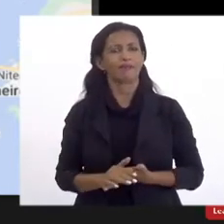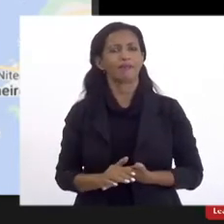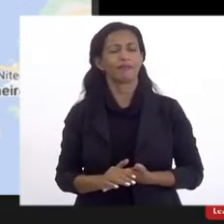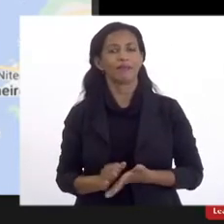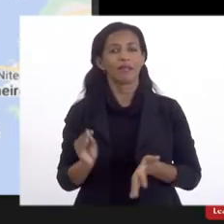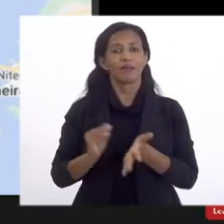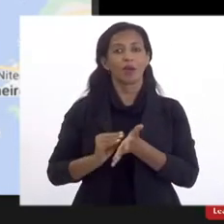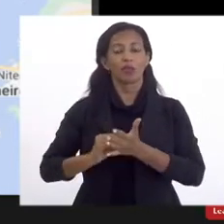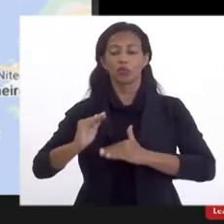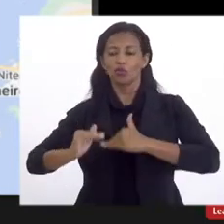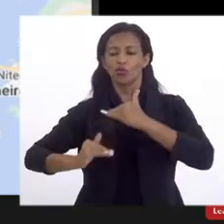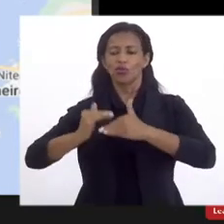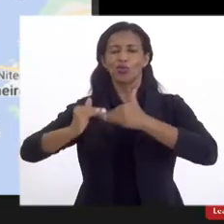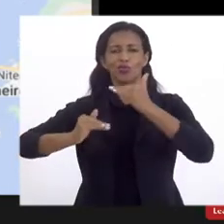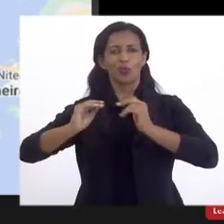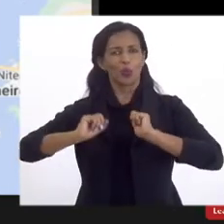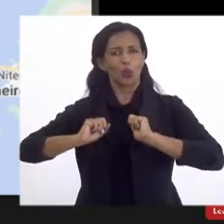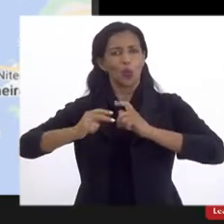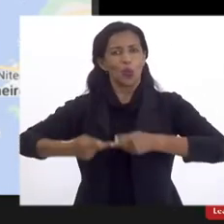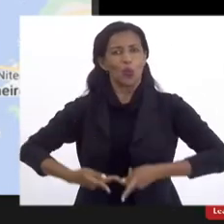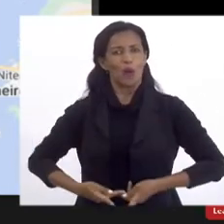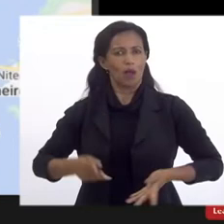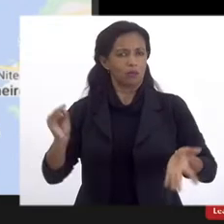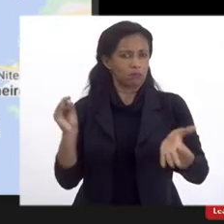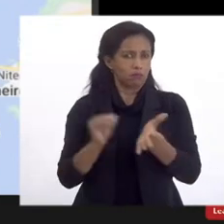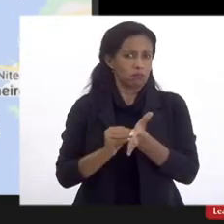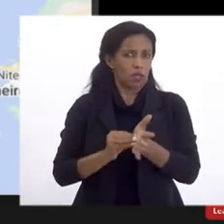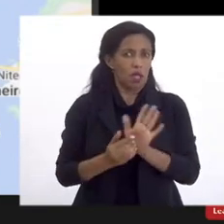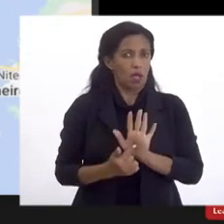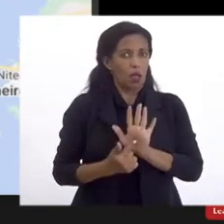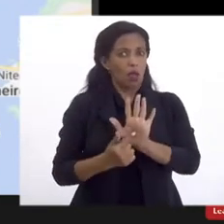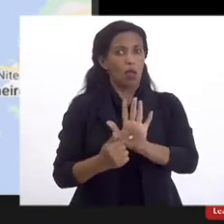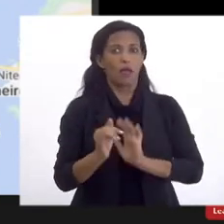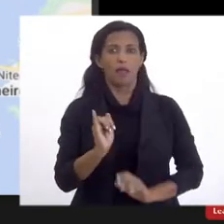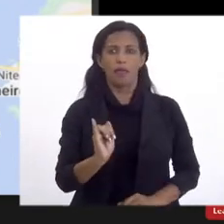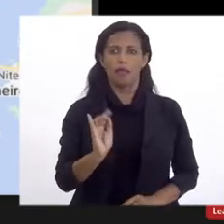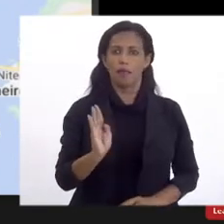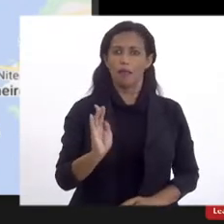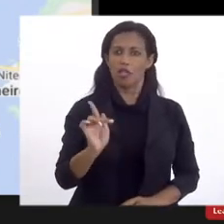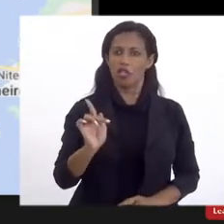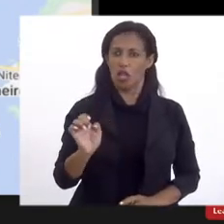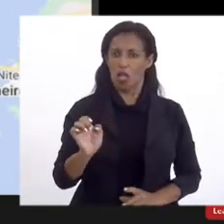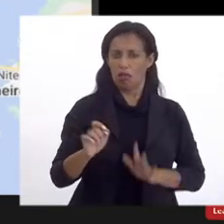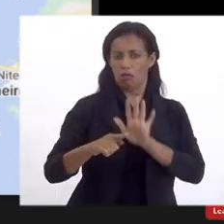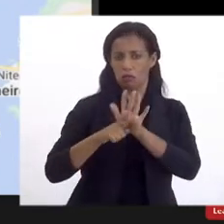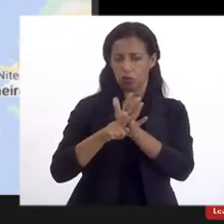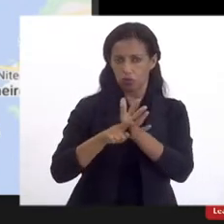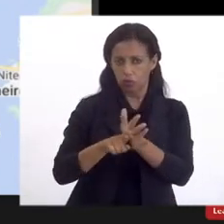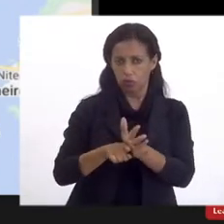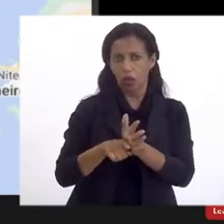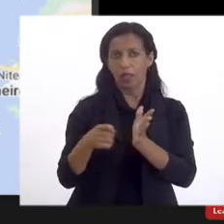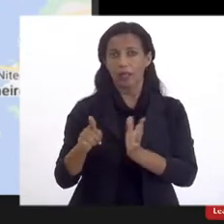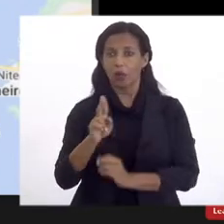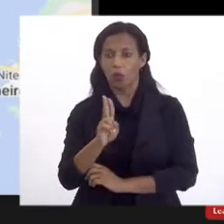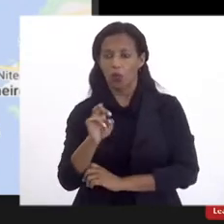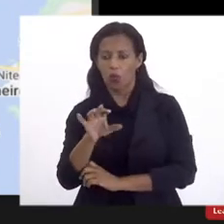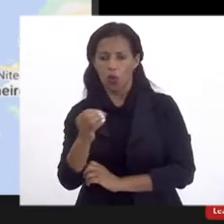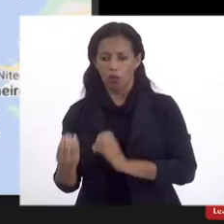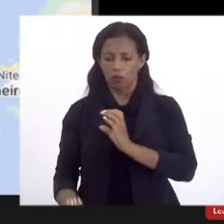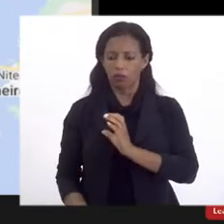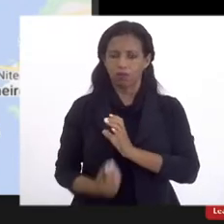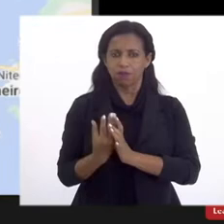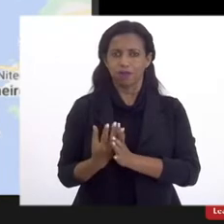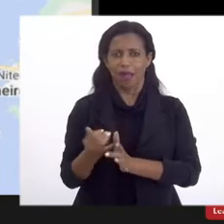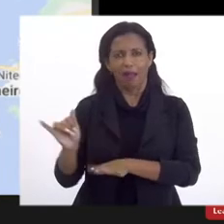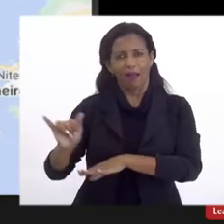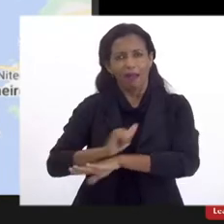desenvolvimento humano, né, como apontado pelo IBGE. Então, a UESO, ela foi criada e localizada